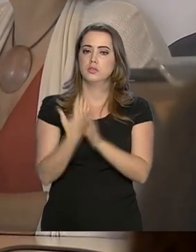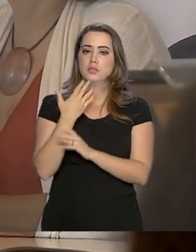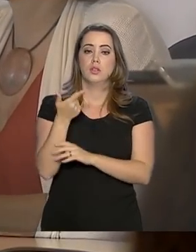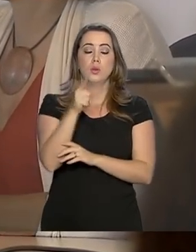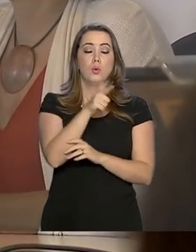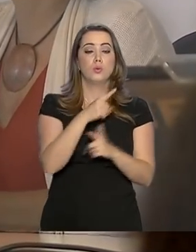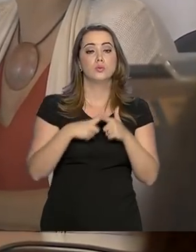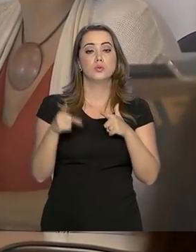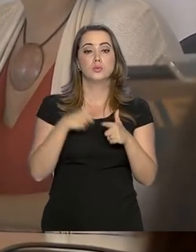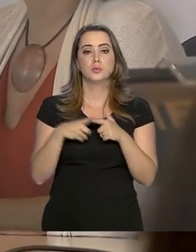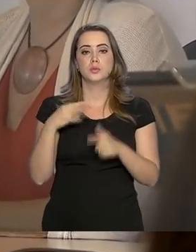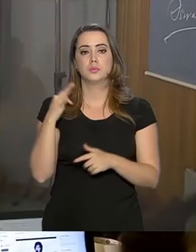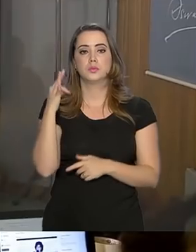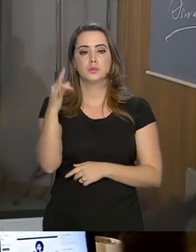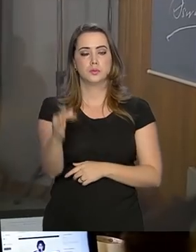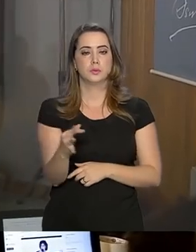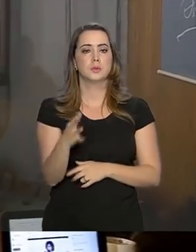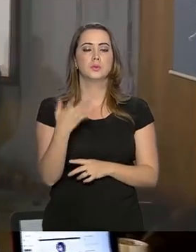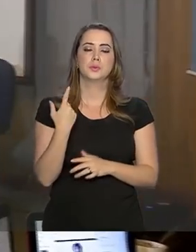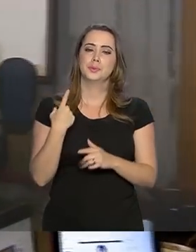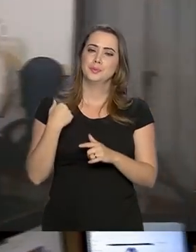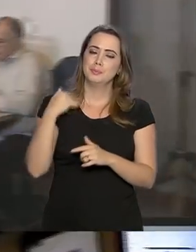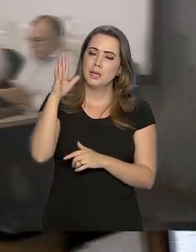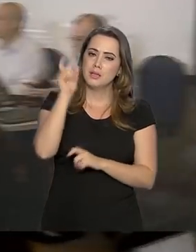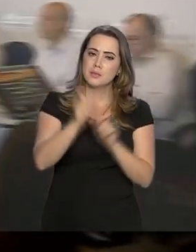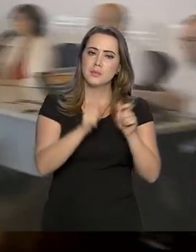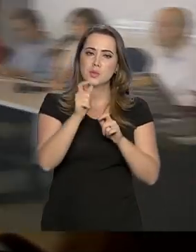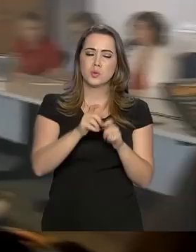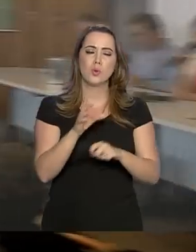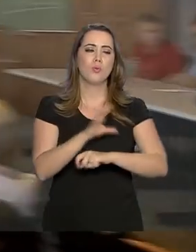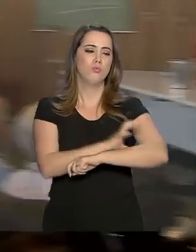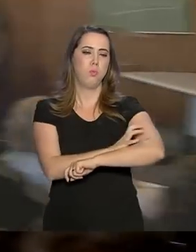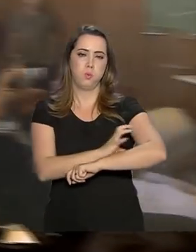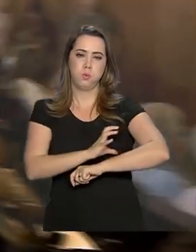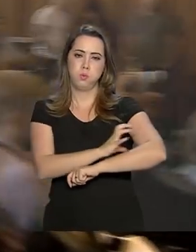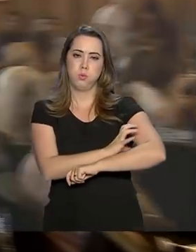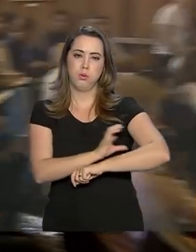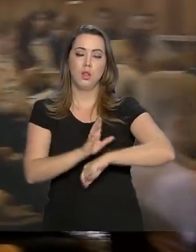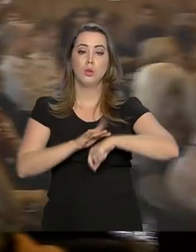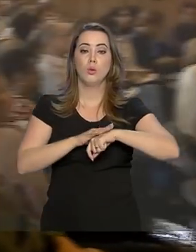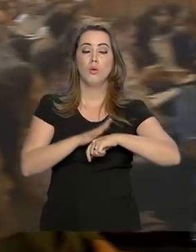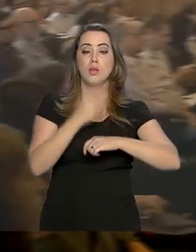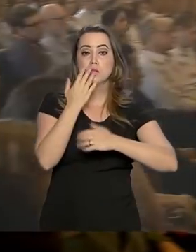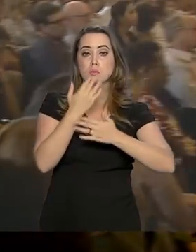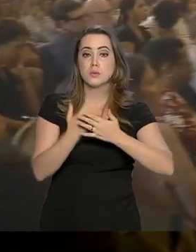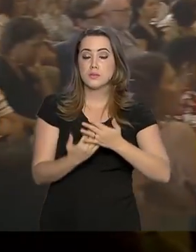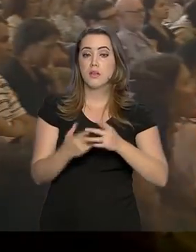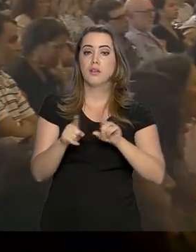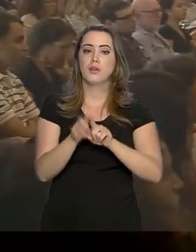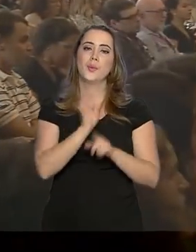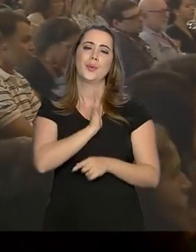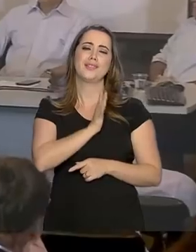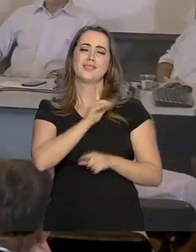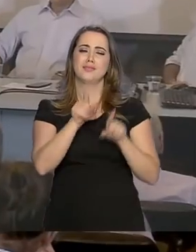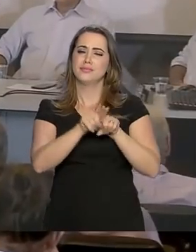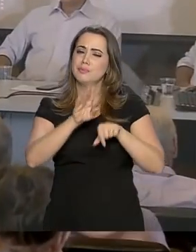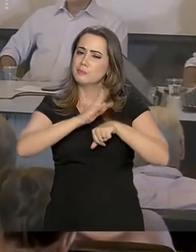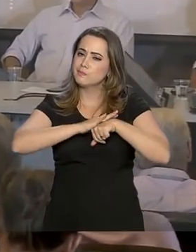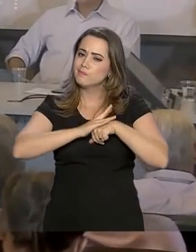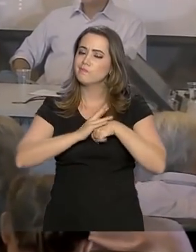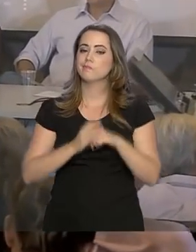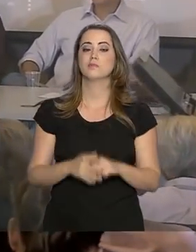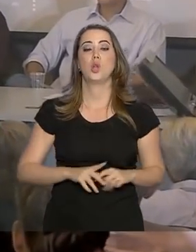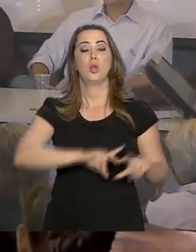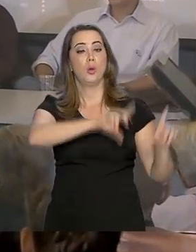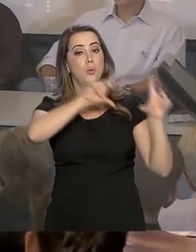outros problemas no futuro, como o agravamento de casos de hipertensão, diabetes e de doenças cardiovasculares. Para